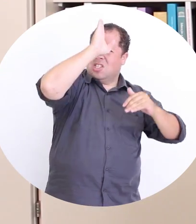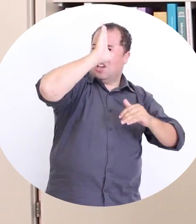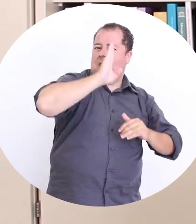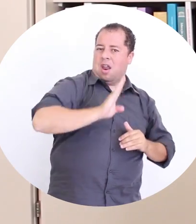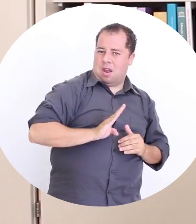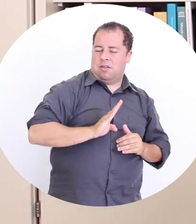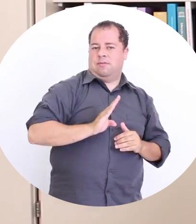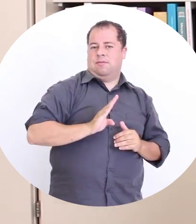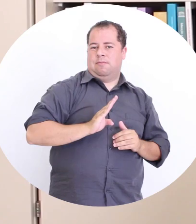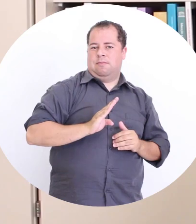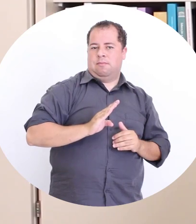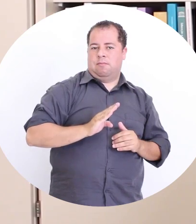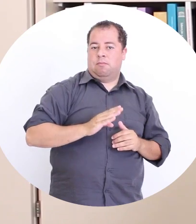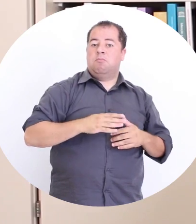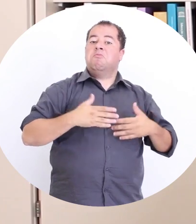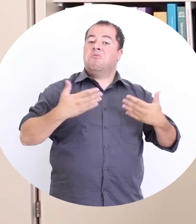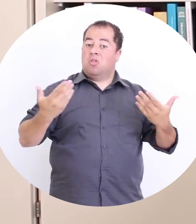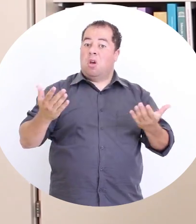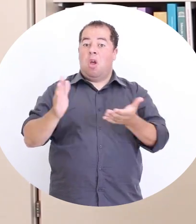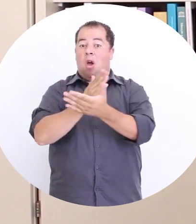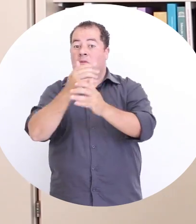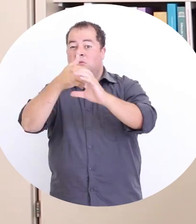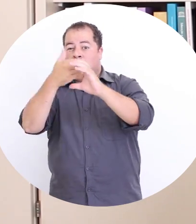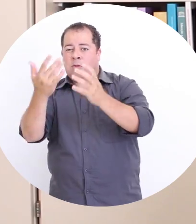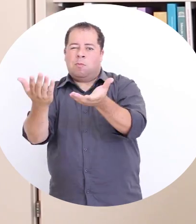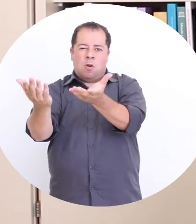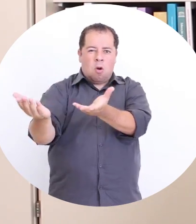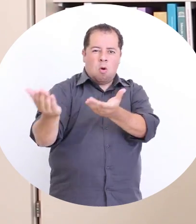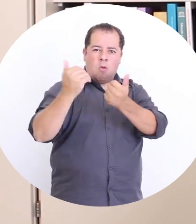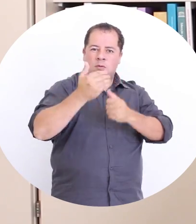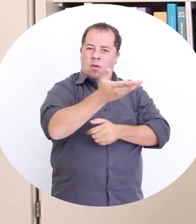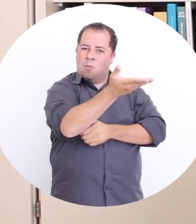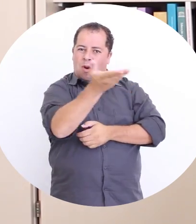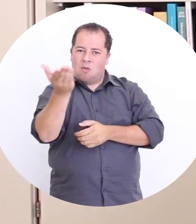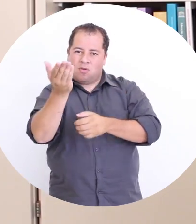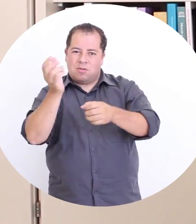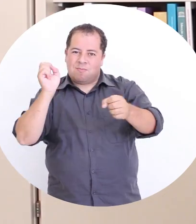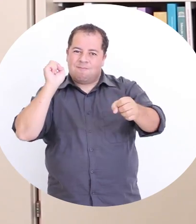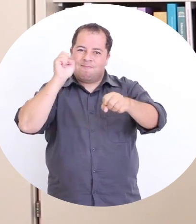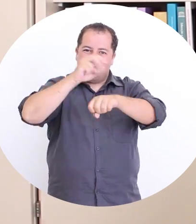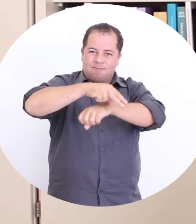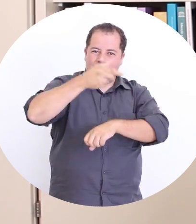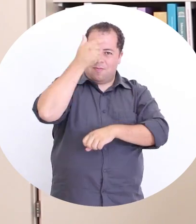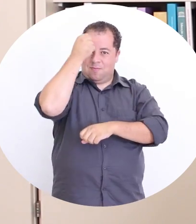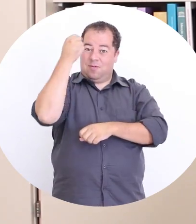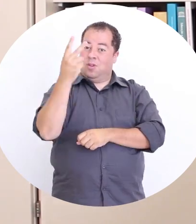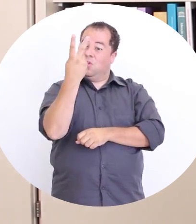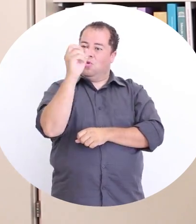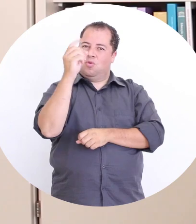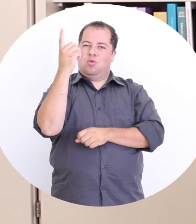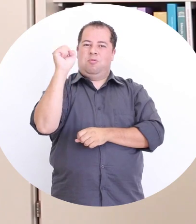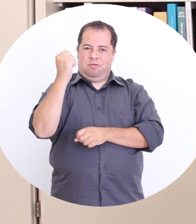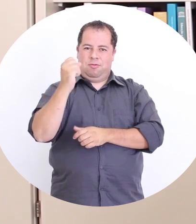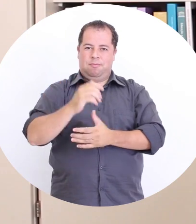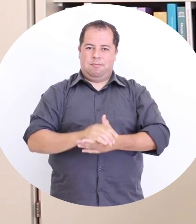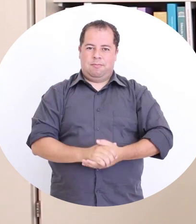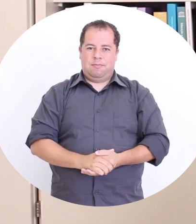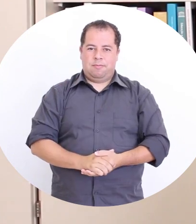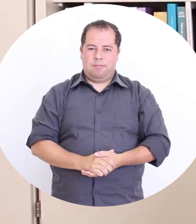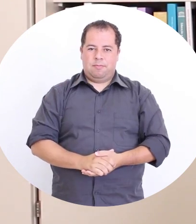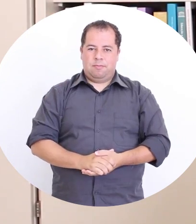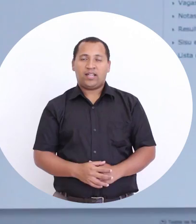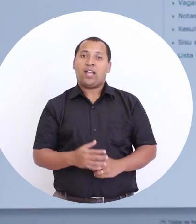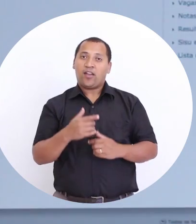sem pagar. Esses são alguns motivos para que você, em 2018, venha para a